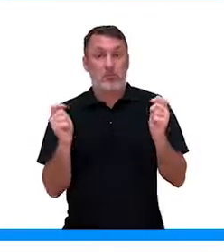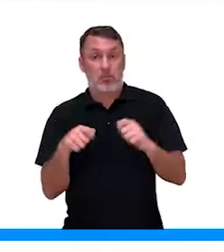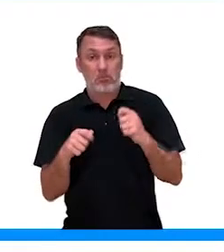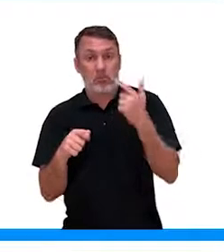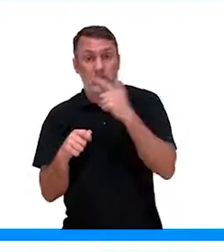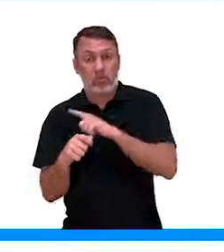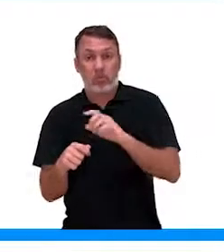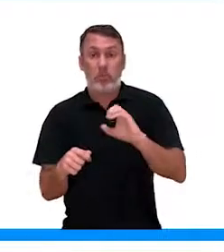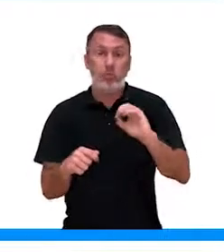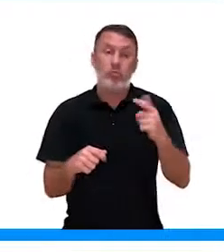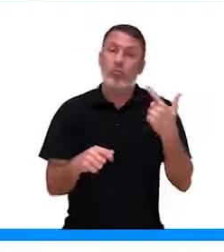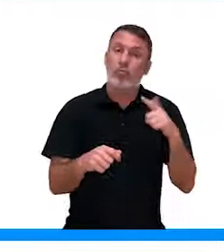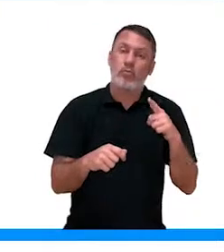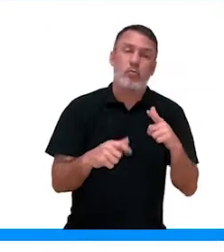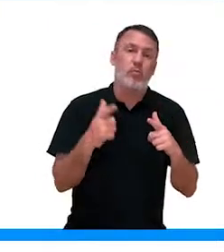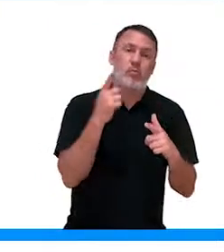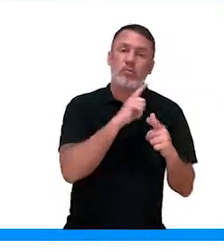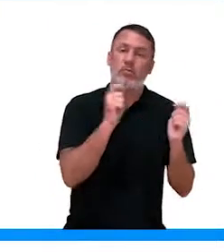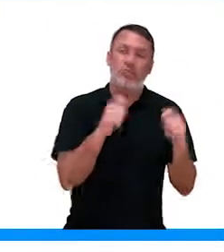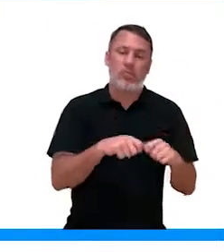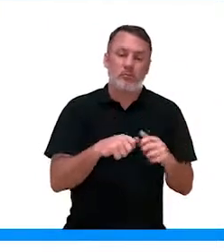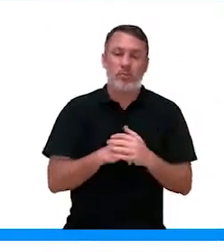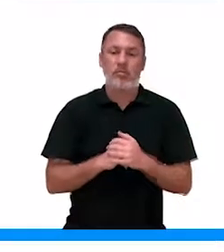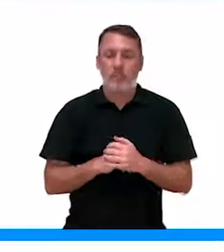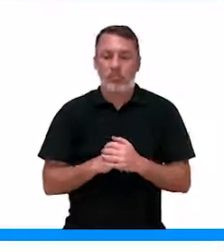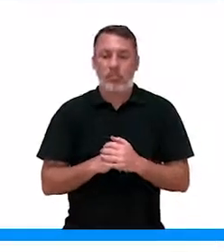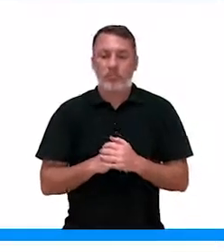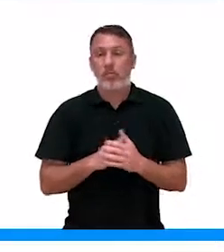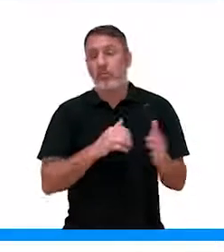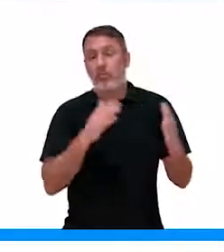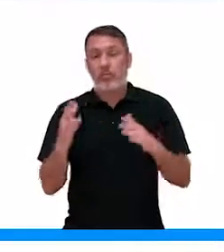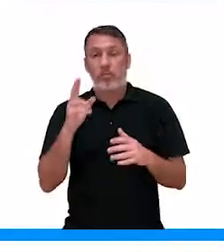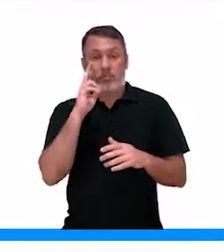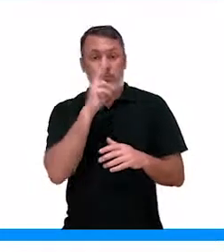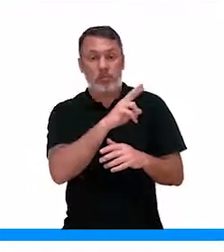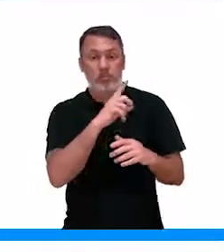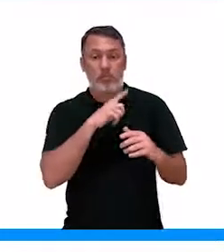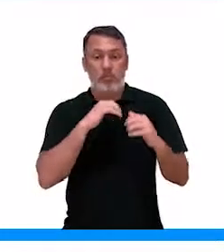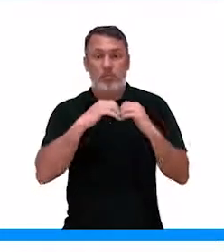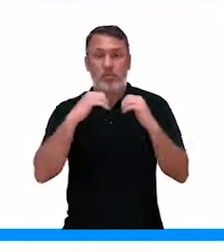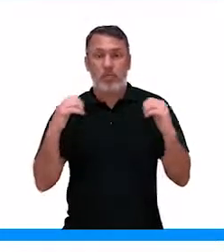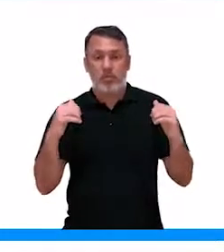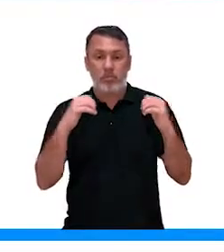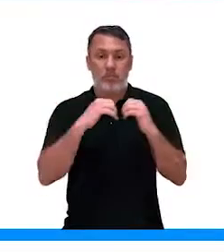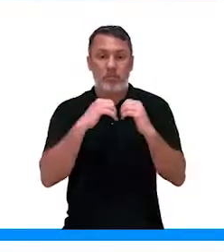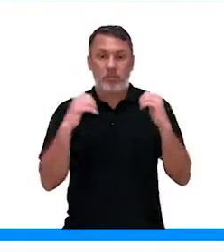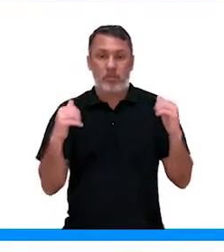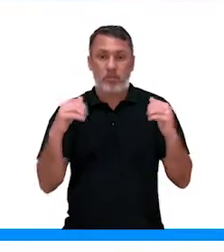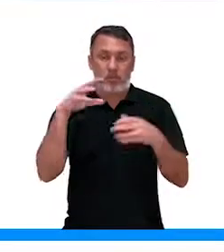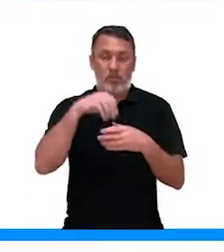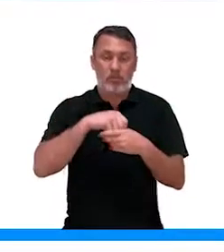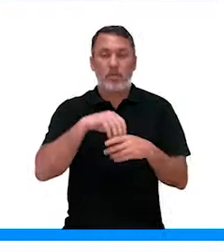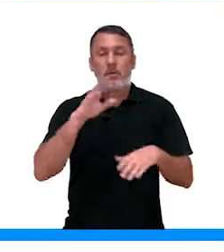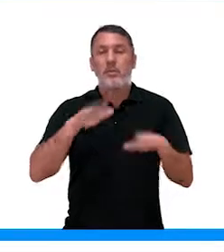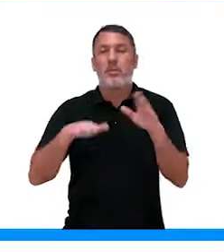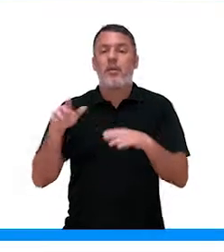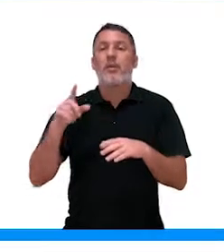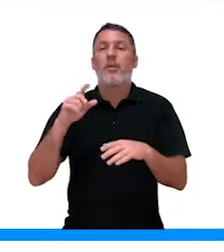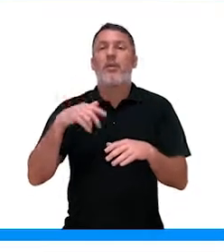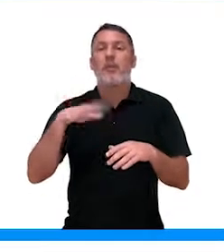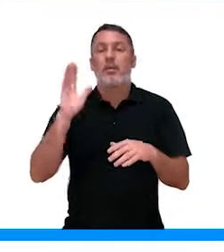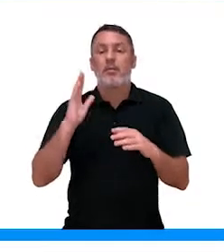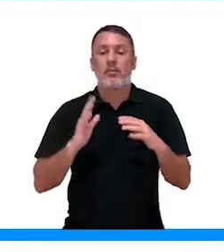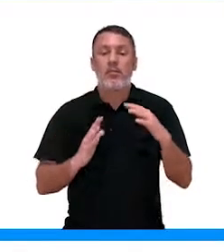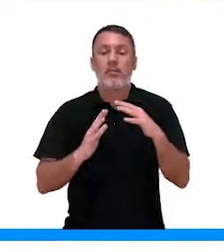permitir que aconteça ou não vai permitir que aconteça. Então, essa abertura e fechamento estomático, ele